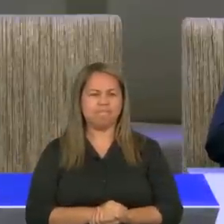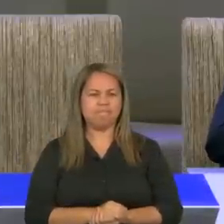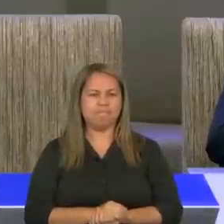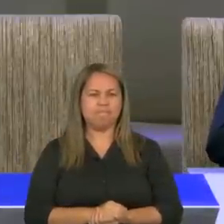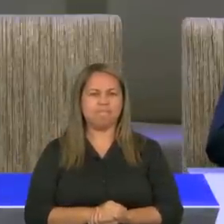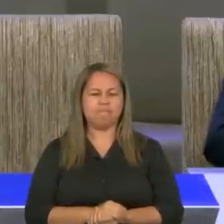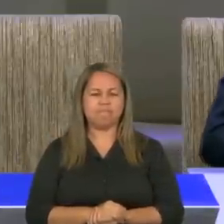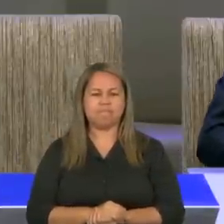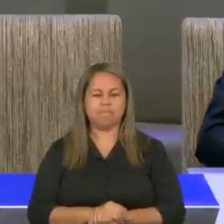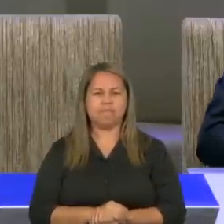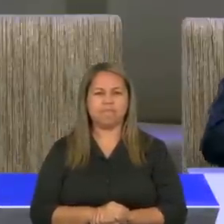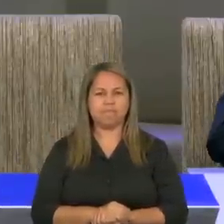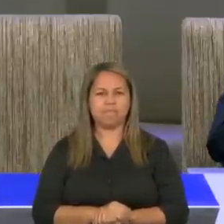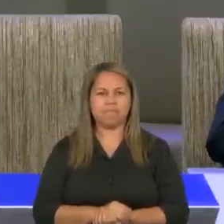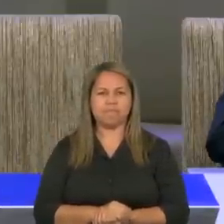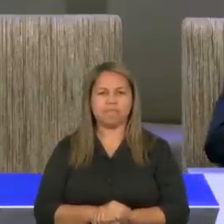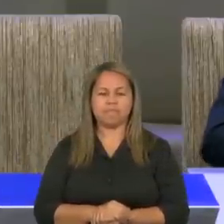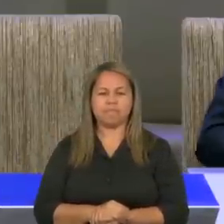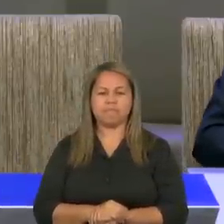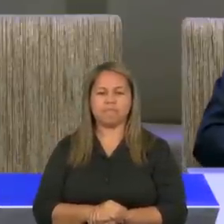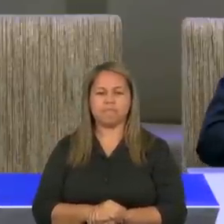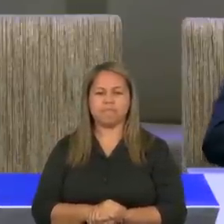diz assim, desci,